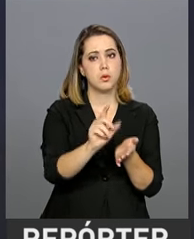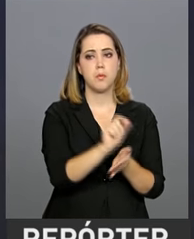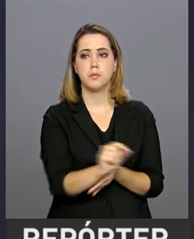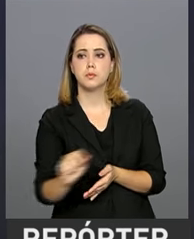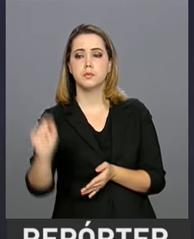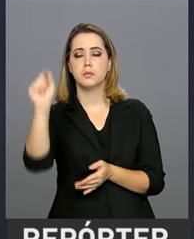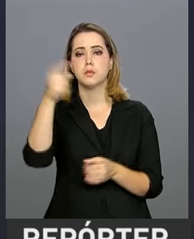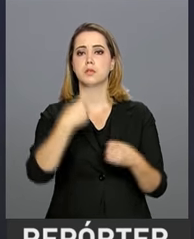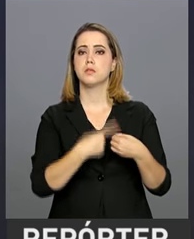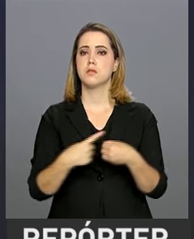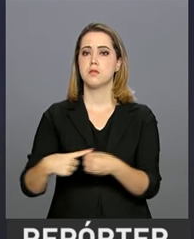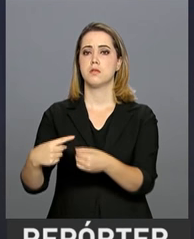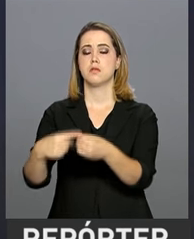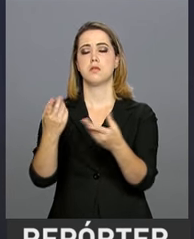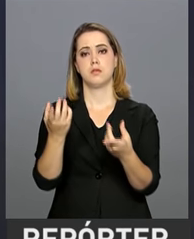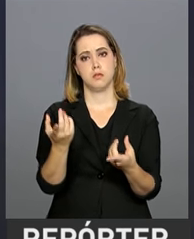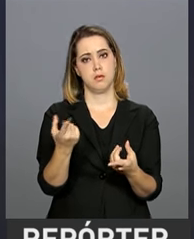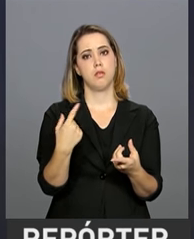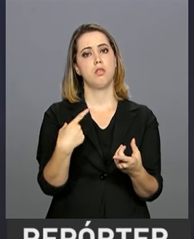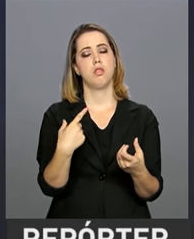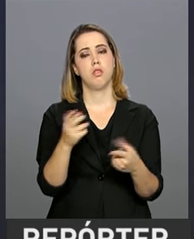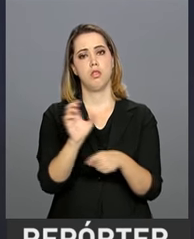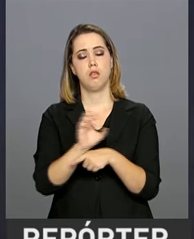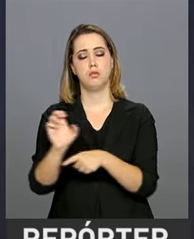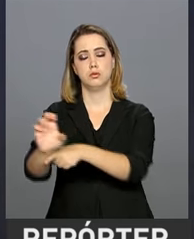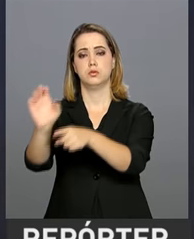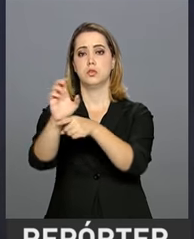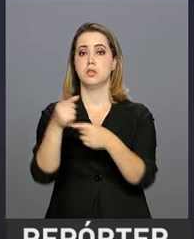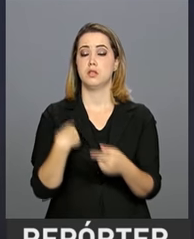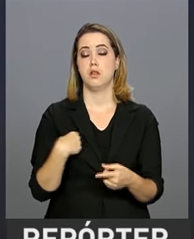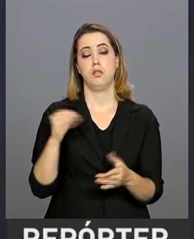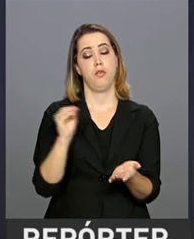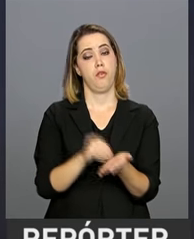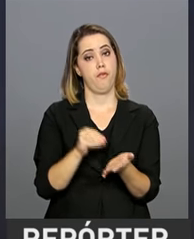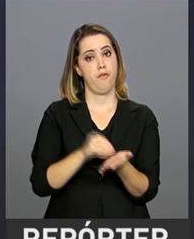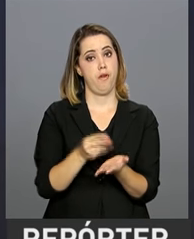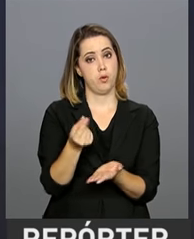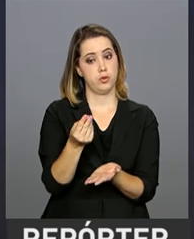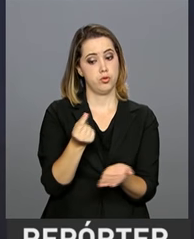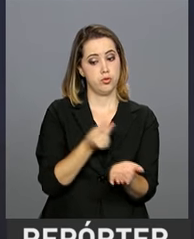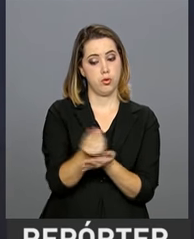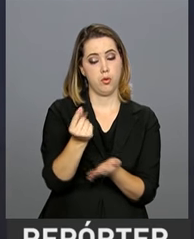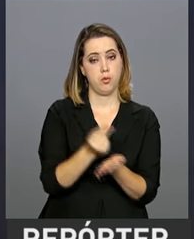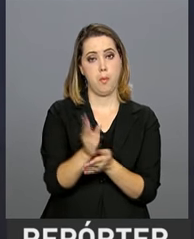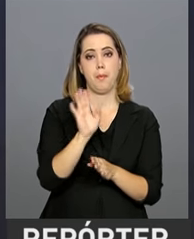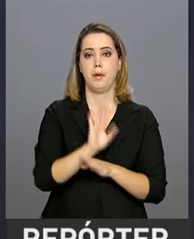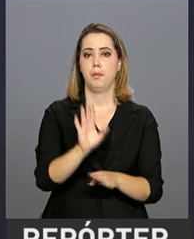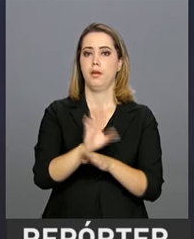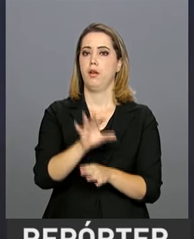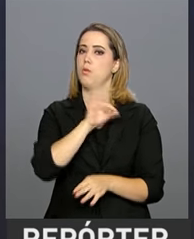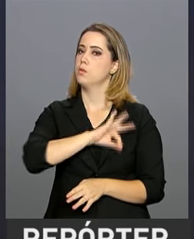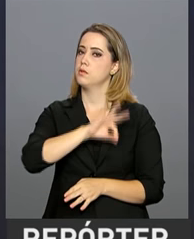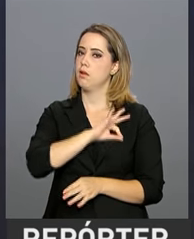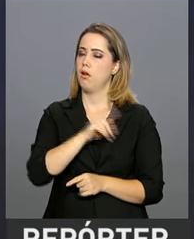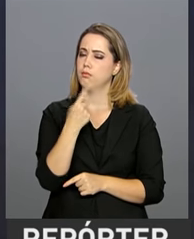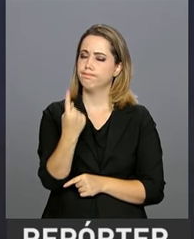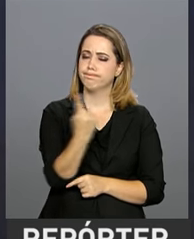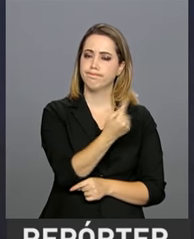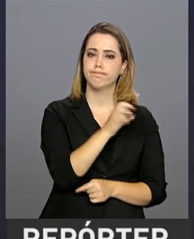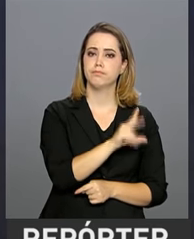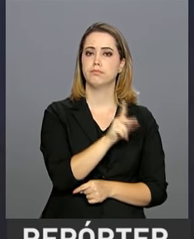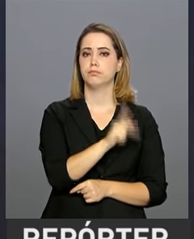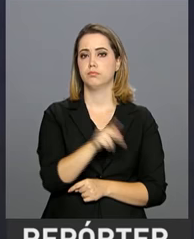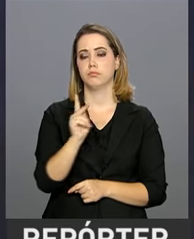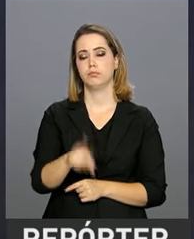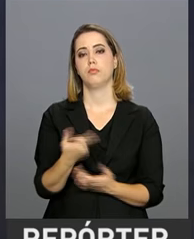que não conseguem pagar o piso salarial dos professores previsto em lei sem ajuda federal. Este montante faz parte de uma verba